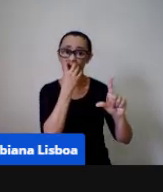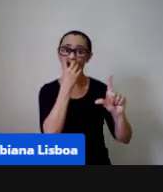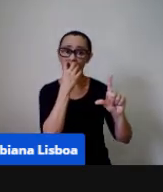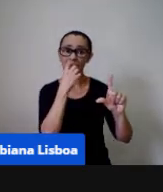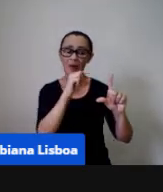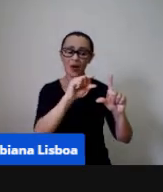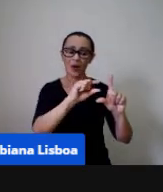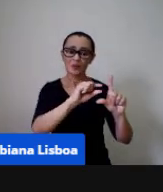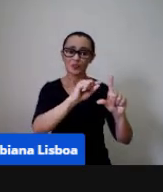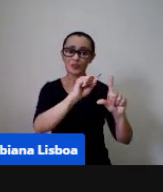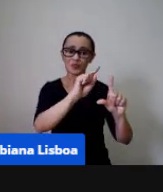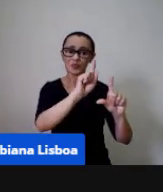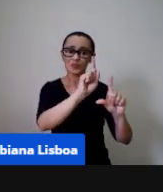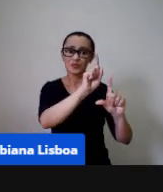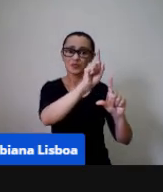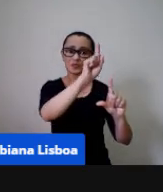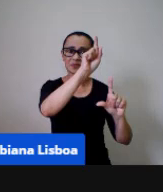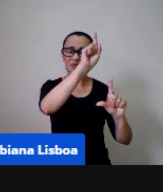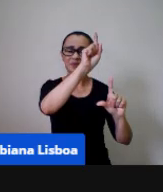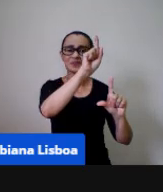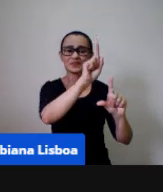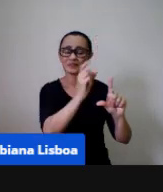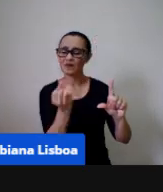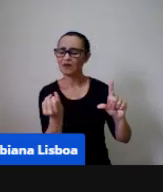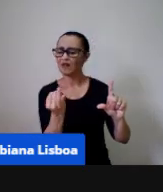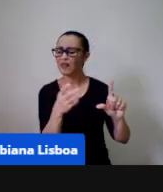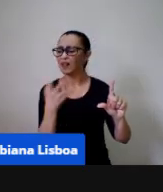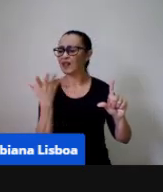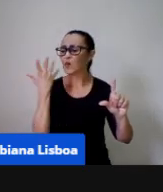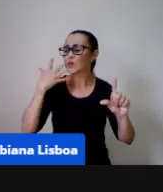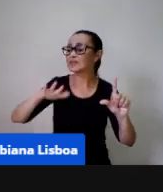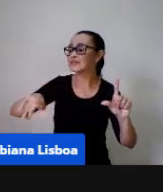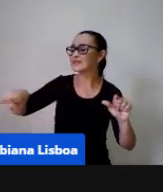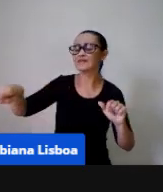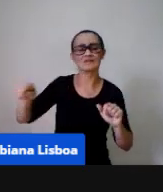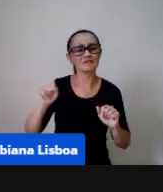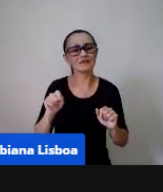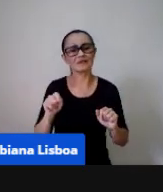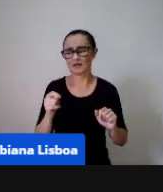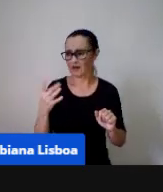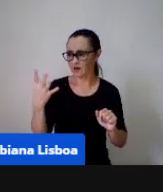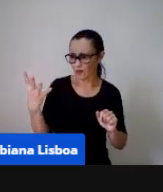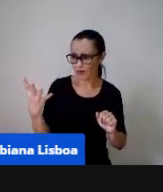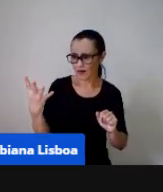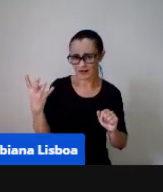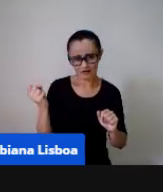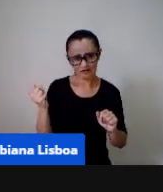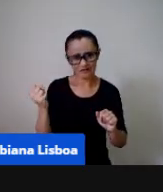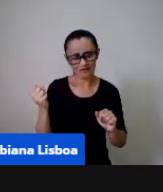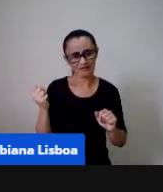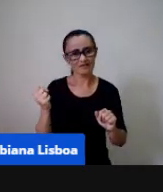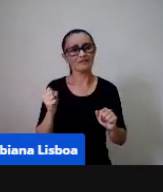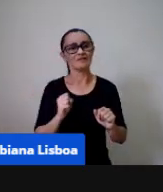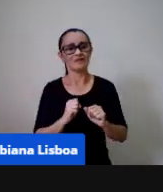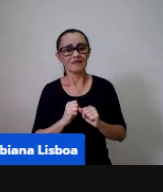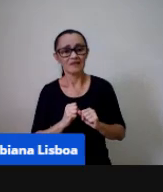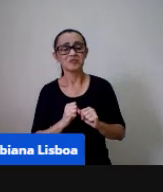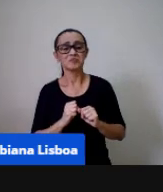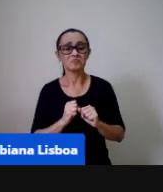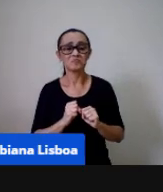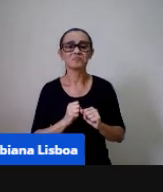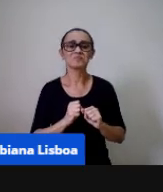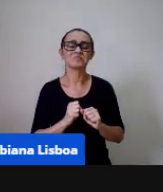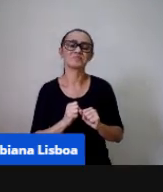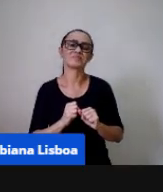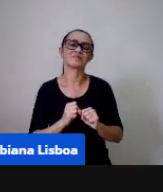grande né? tem vários ali a gente pode contar quantas crianças aqui? quatro veja quatro conseguiu fazer uma